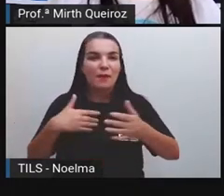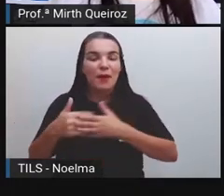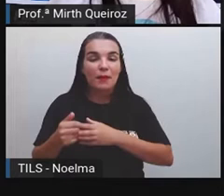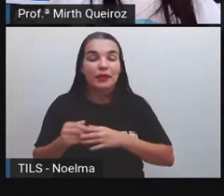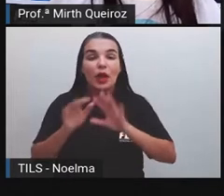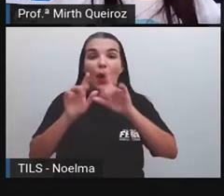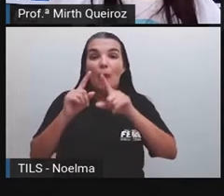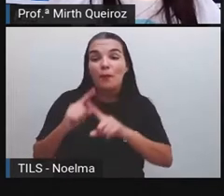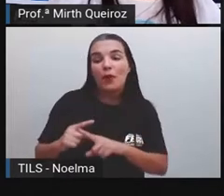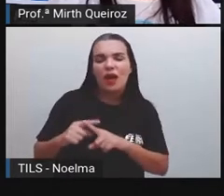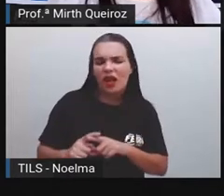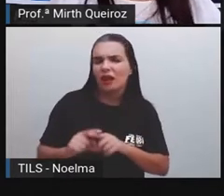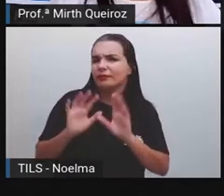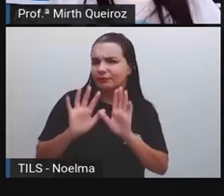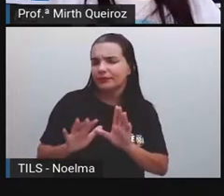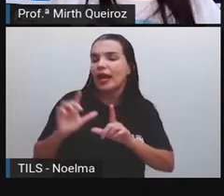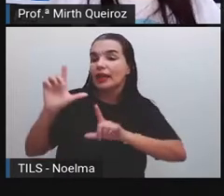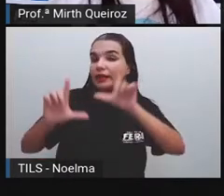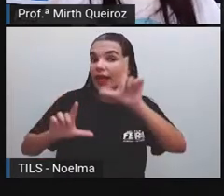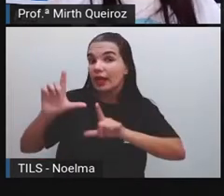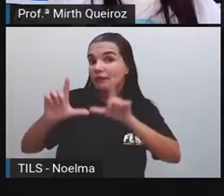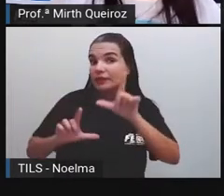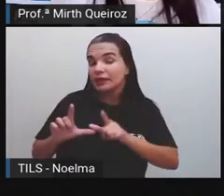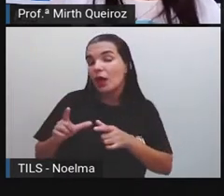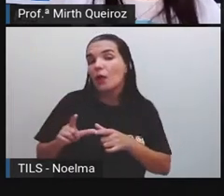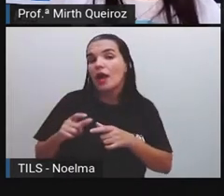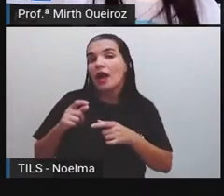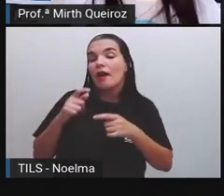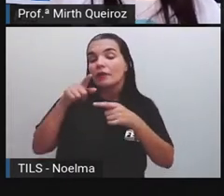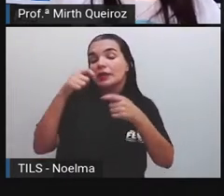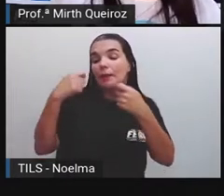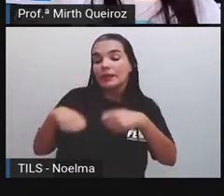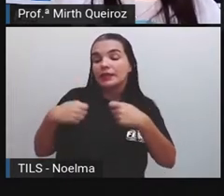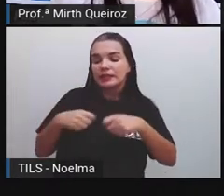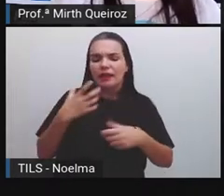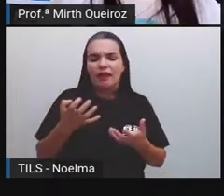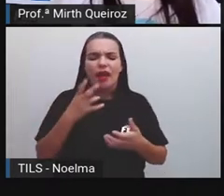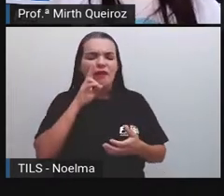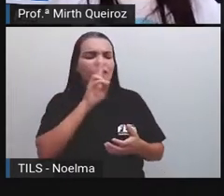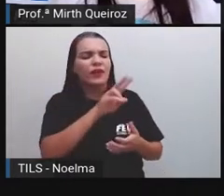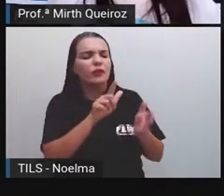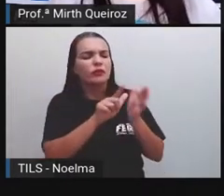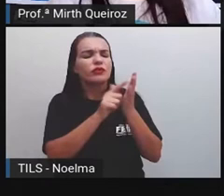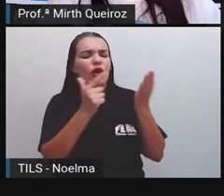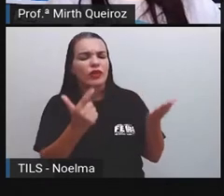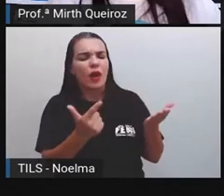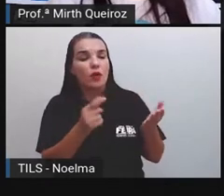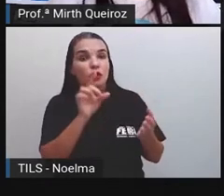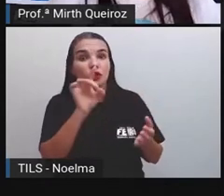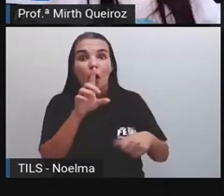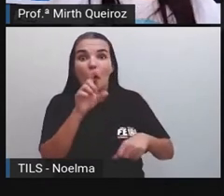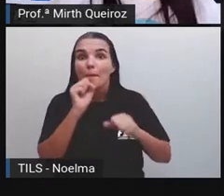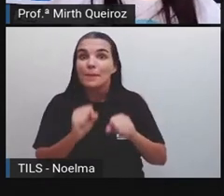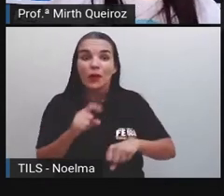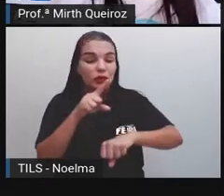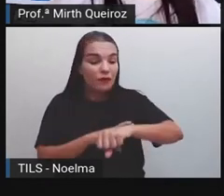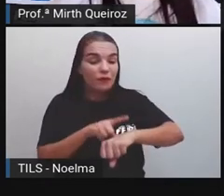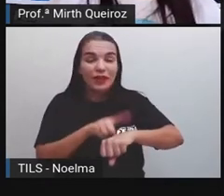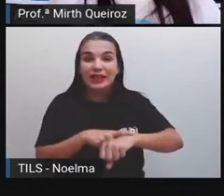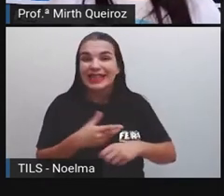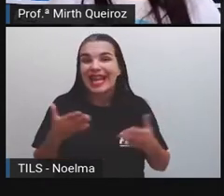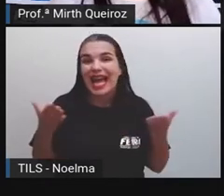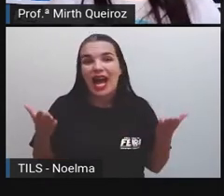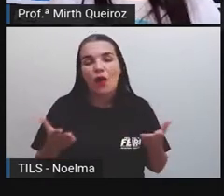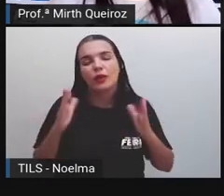informação Por exemplo Eu quero assistir Um jornal Tem que ser Exatamente Naquele horário Do jornal Quando se surgiu Esses sites